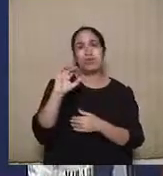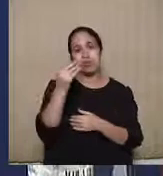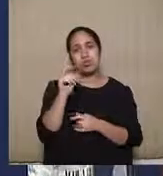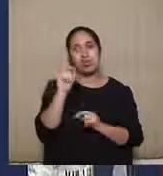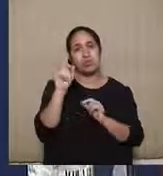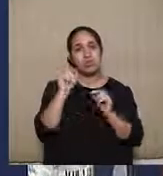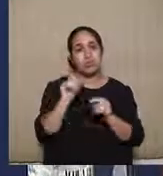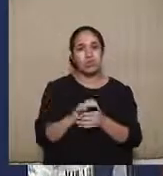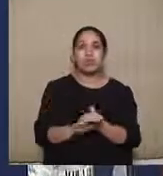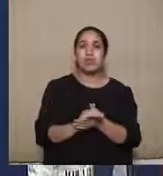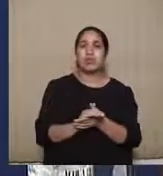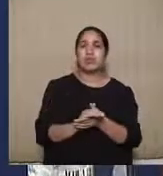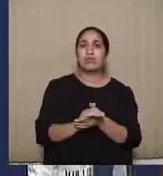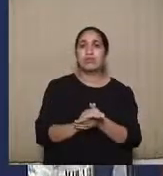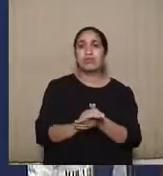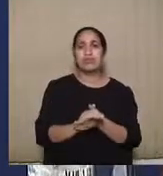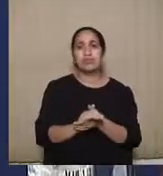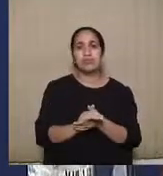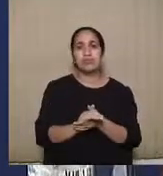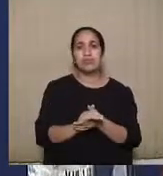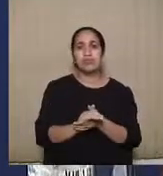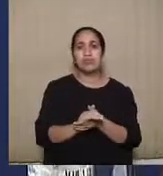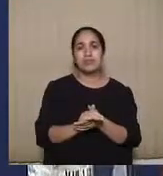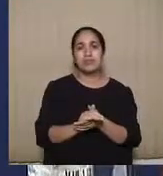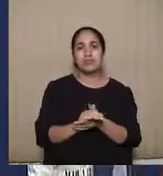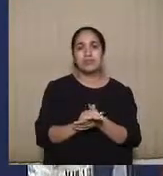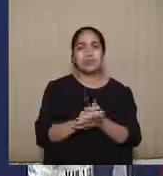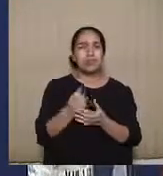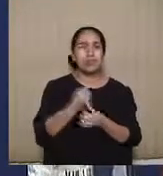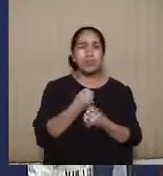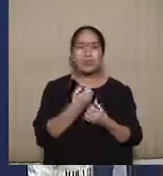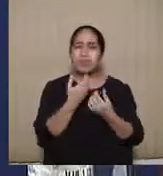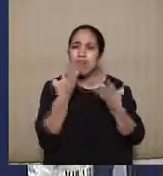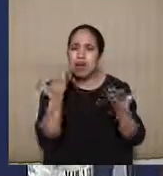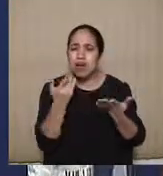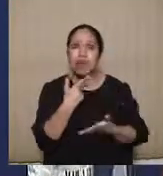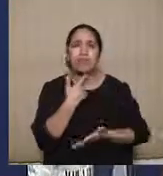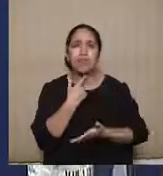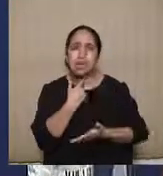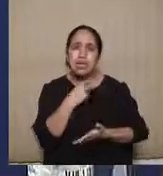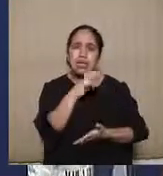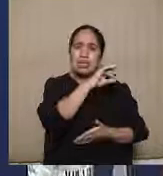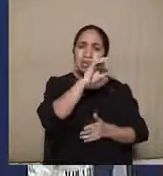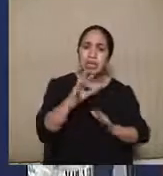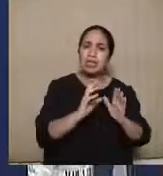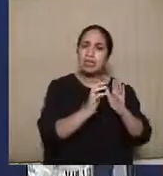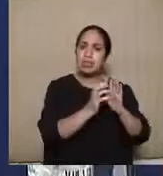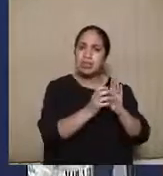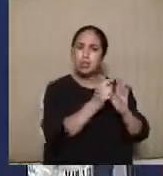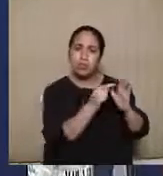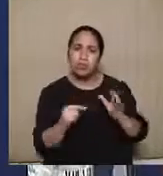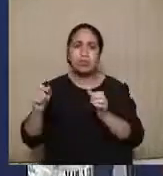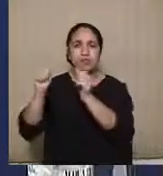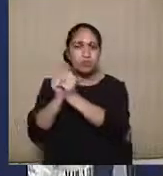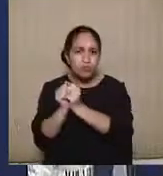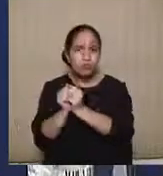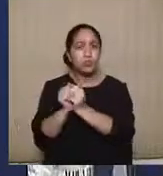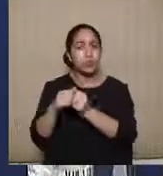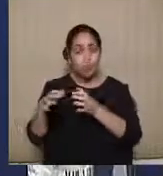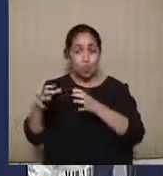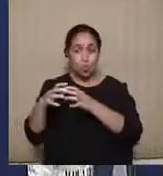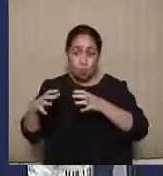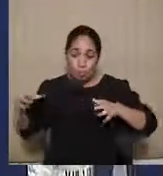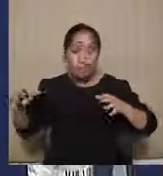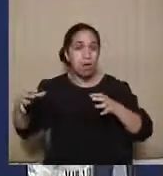a manifestação, que seja externada a vontade desses partidos de compor em uma coligação, eles